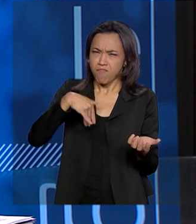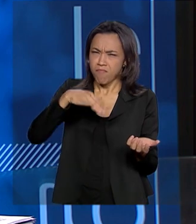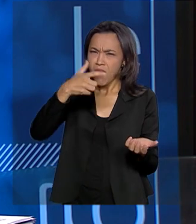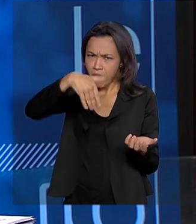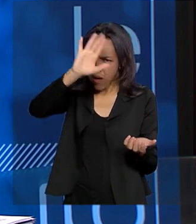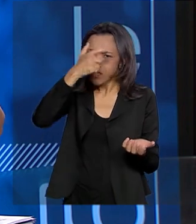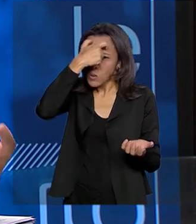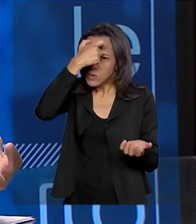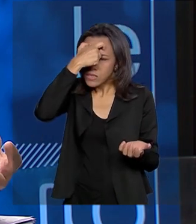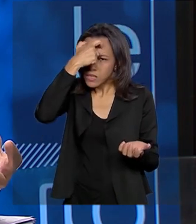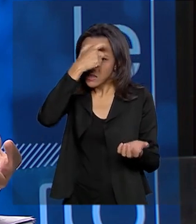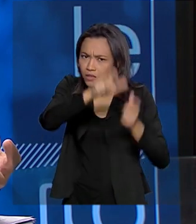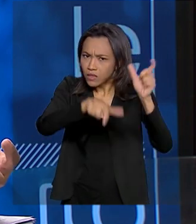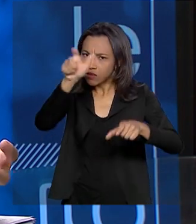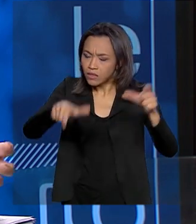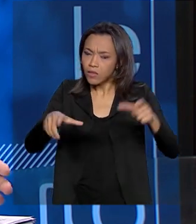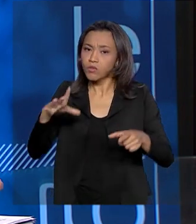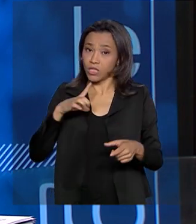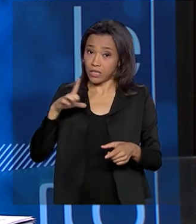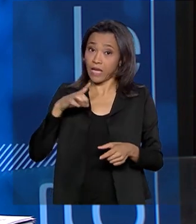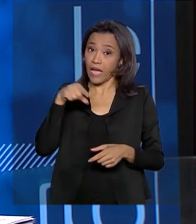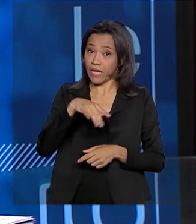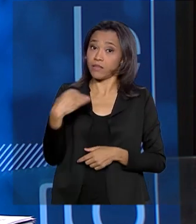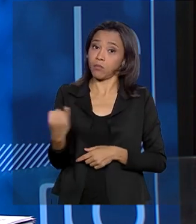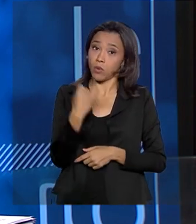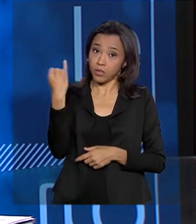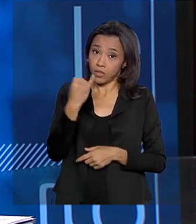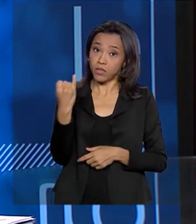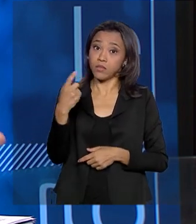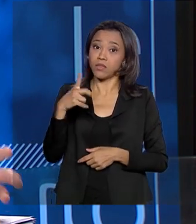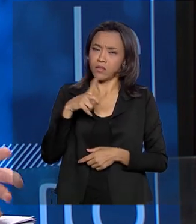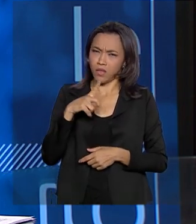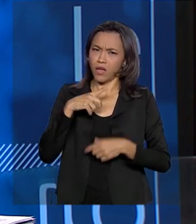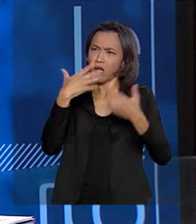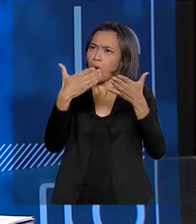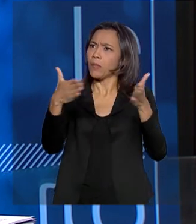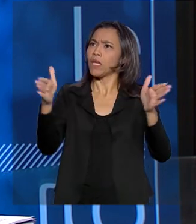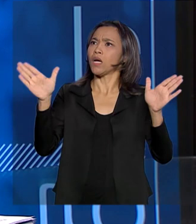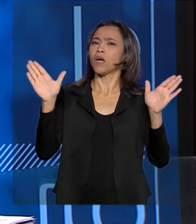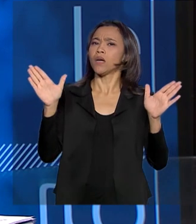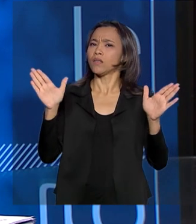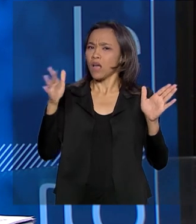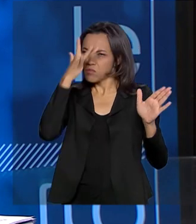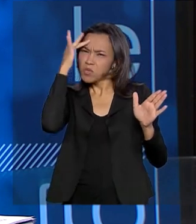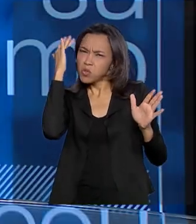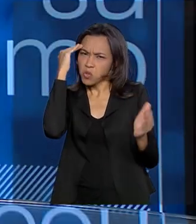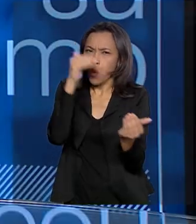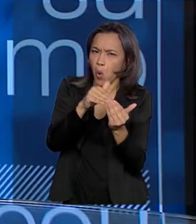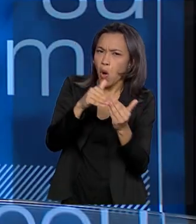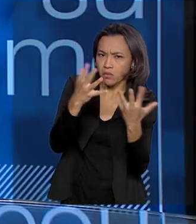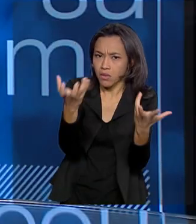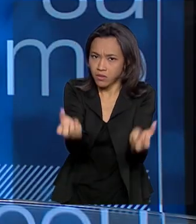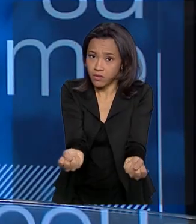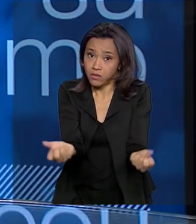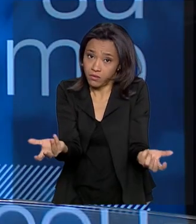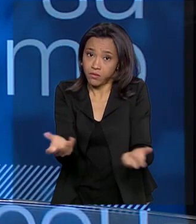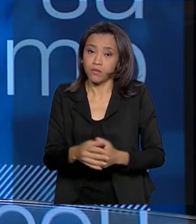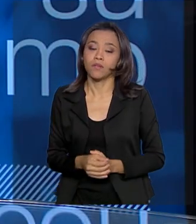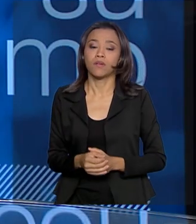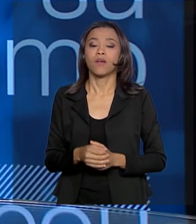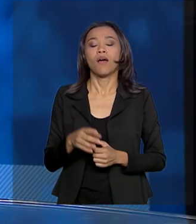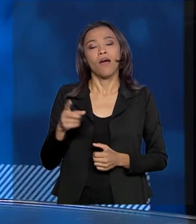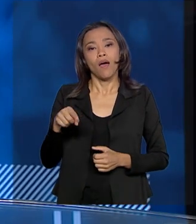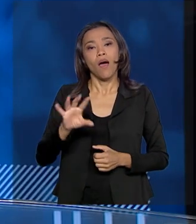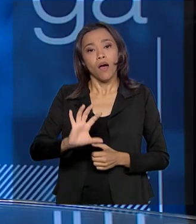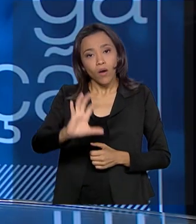em relação da importância de ter essa cobrança, ela vem se ampliando no Brasil, ela é satisfatória? Como é que a senhora vê essa questão? Ela vem em um constante estado